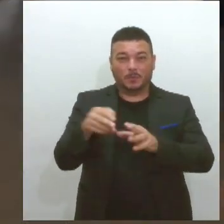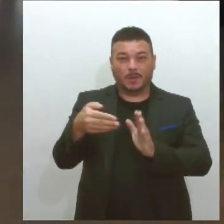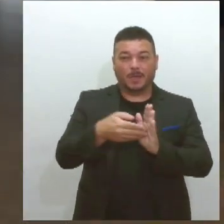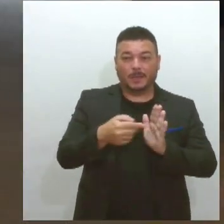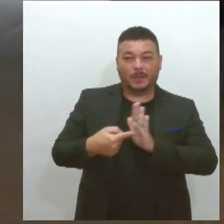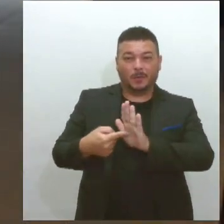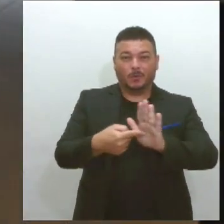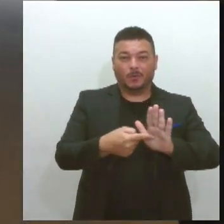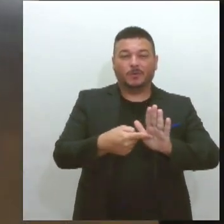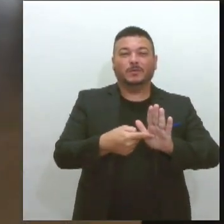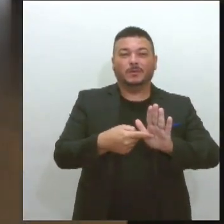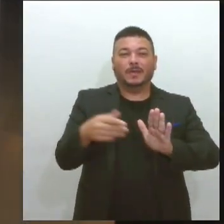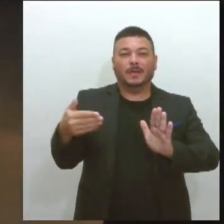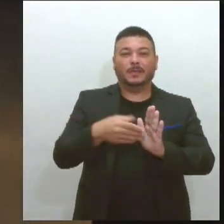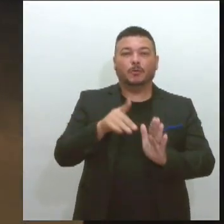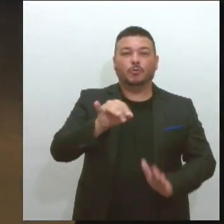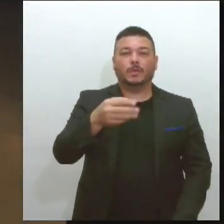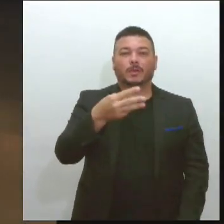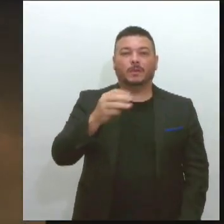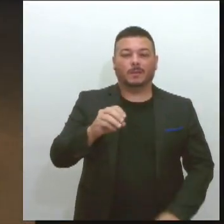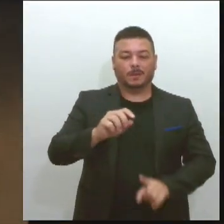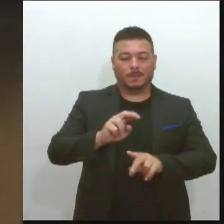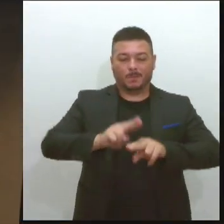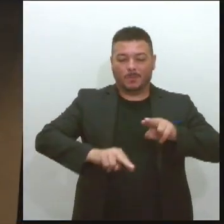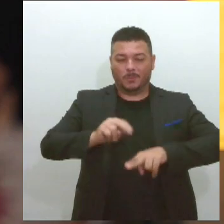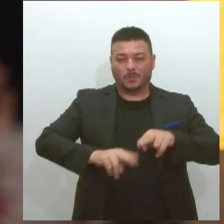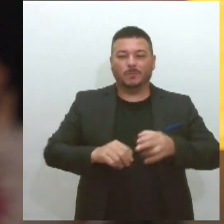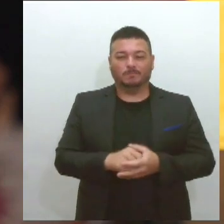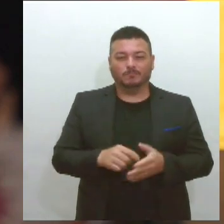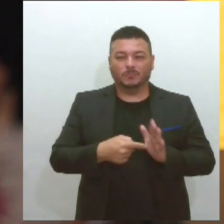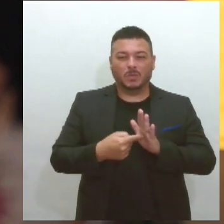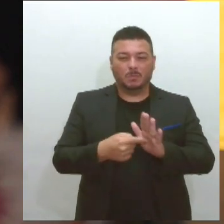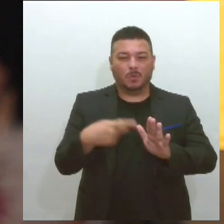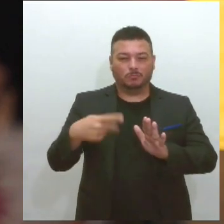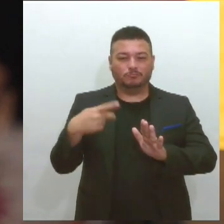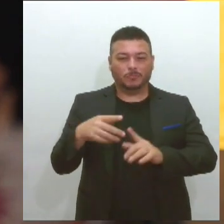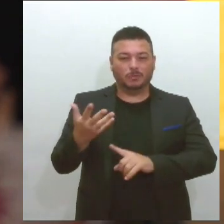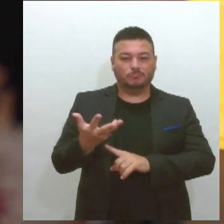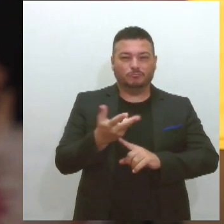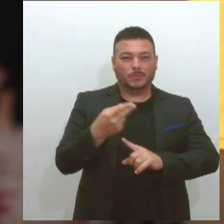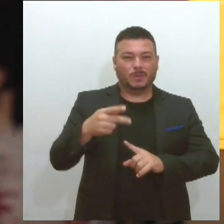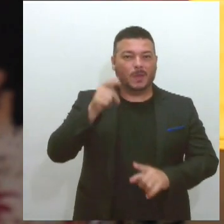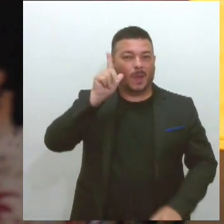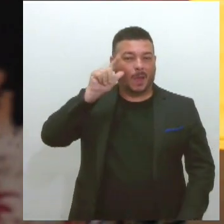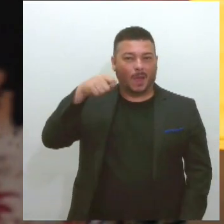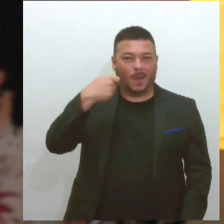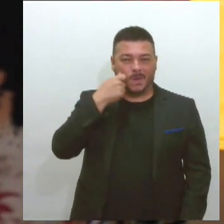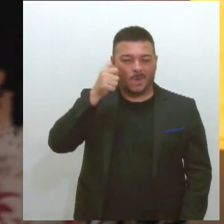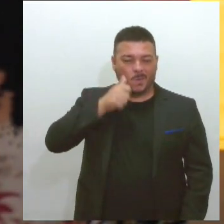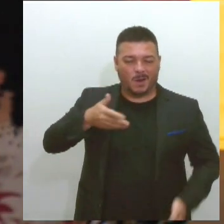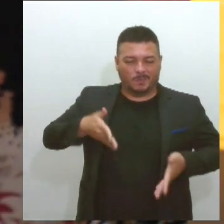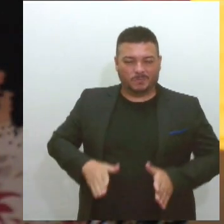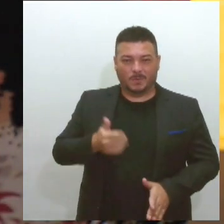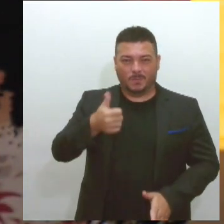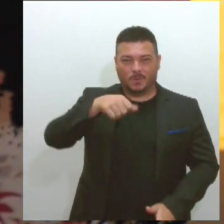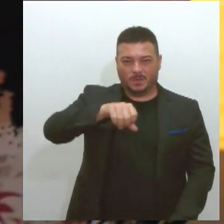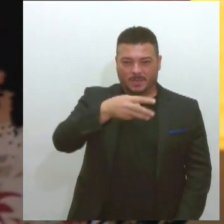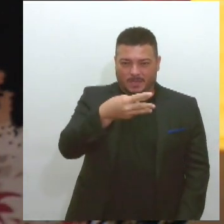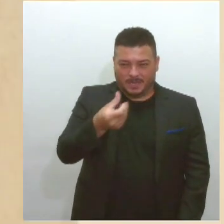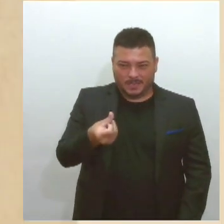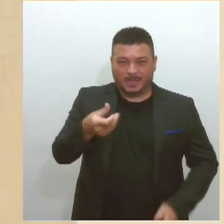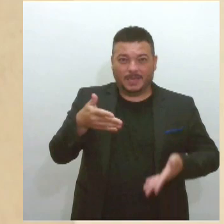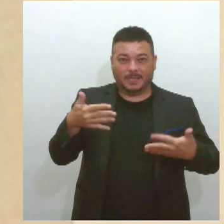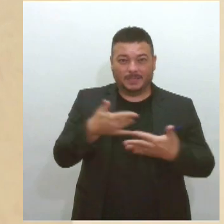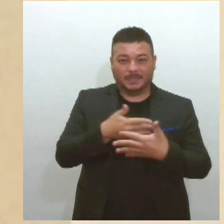a produção artística que retrata o legado deixado pela Lagoana, nascida em 1936 na cidade de São José da